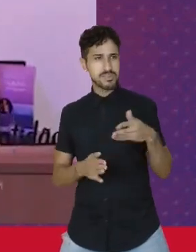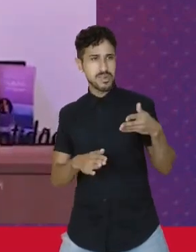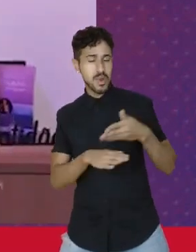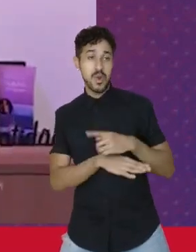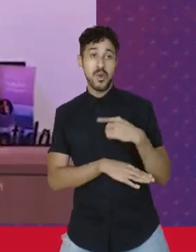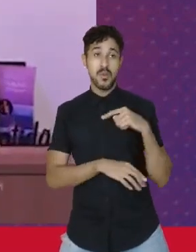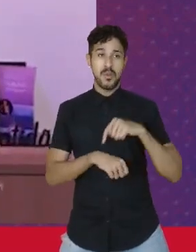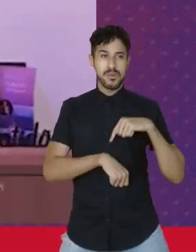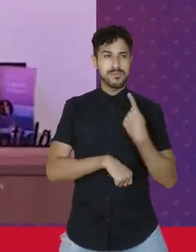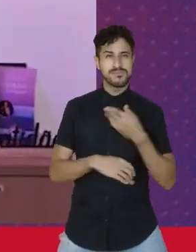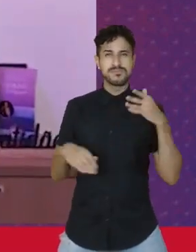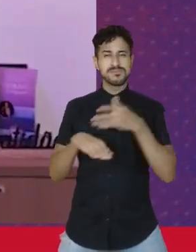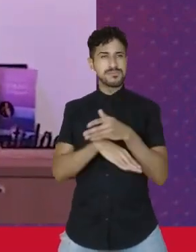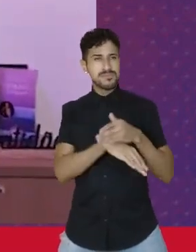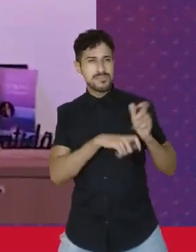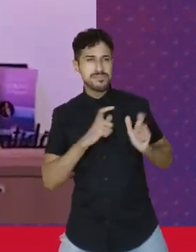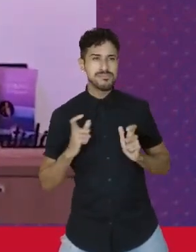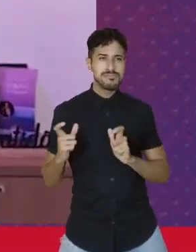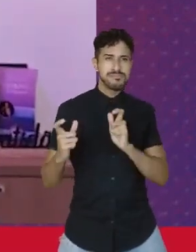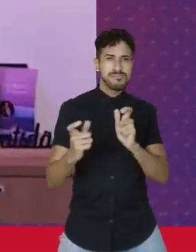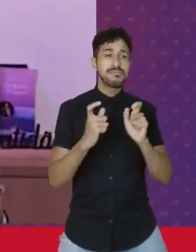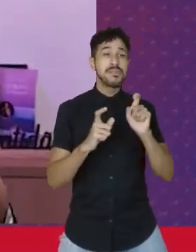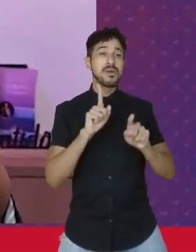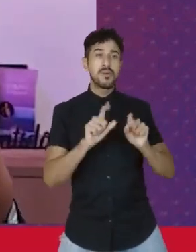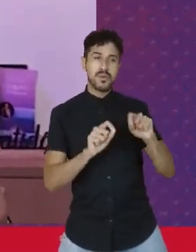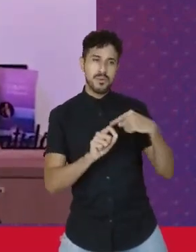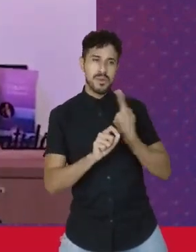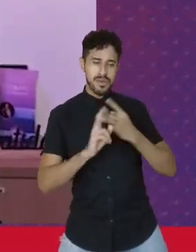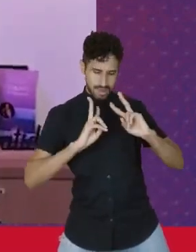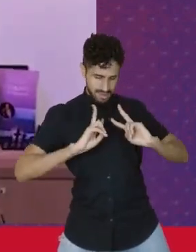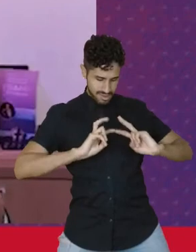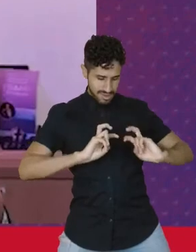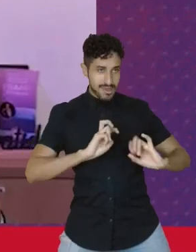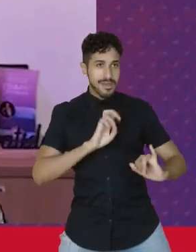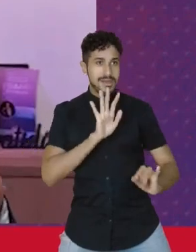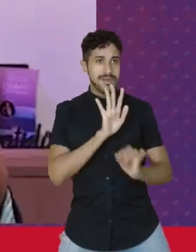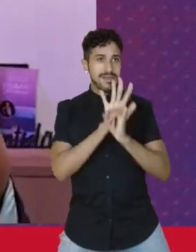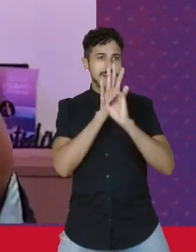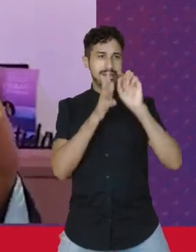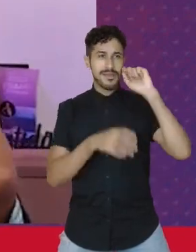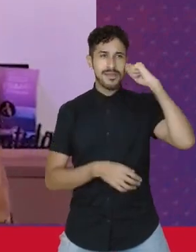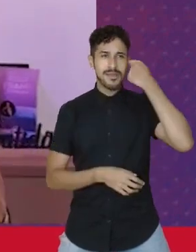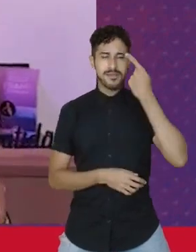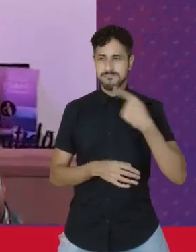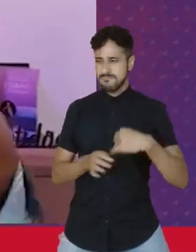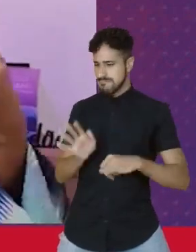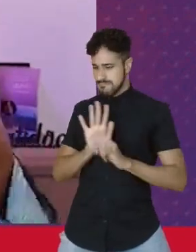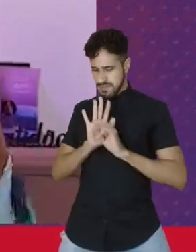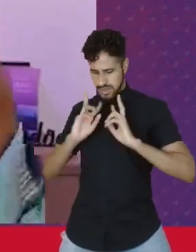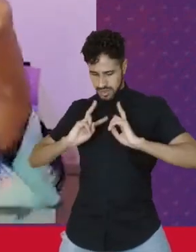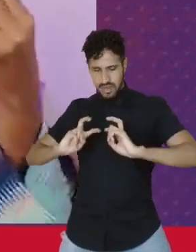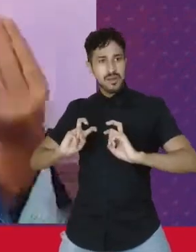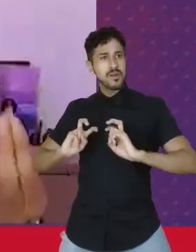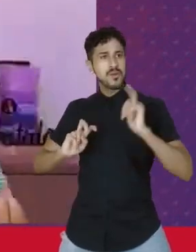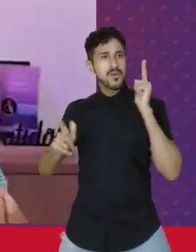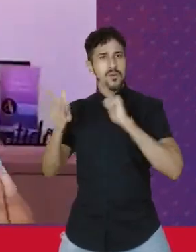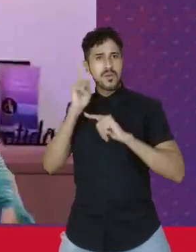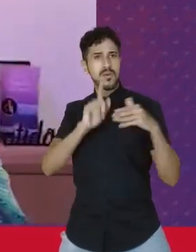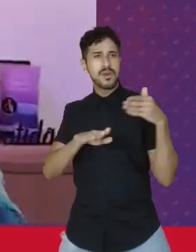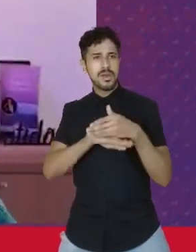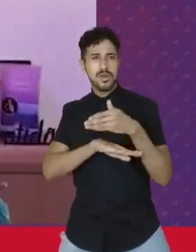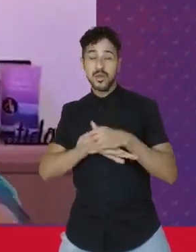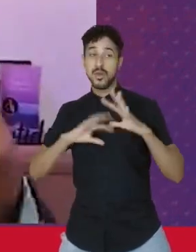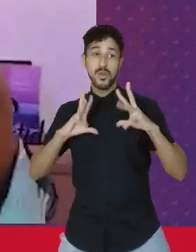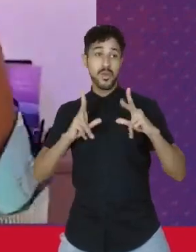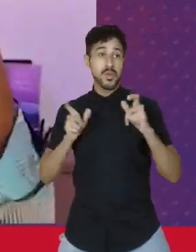quando a gente ocupa os lugares, os espaços, é quando a gente se descobre negra e quando a gente se descobre negra, podendo ocupar todos